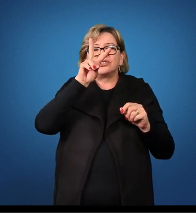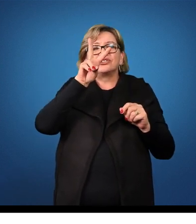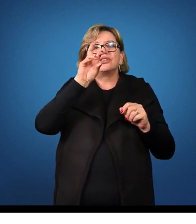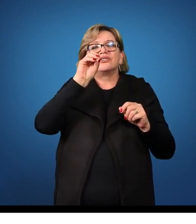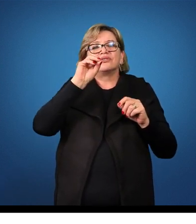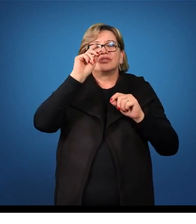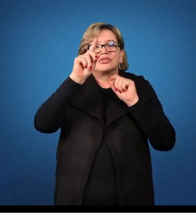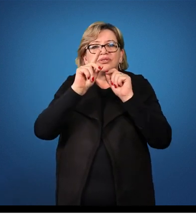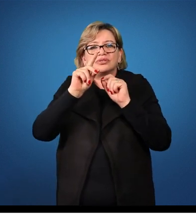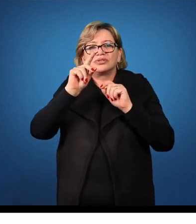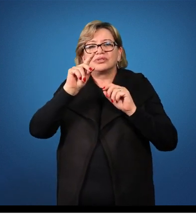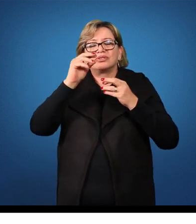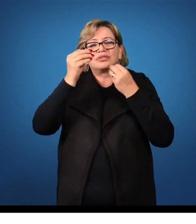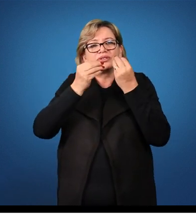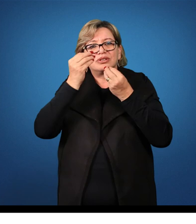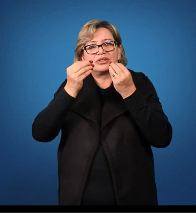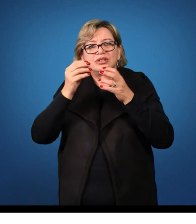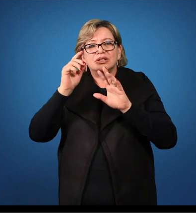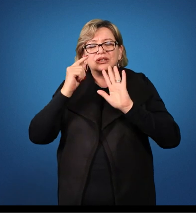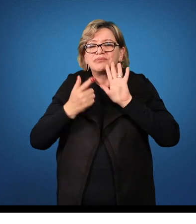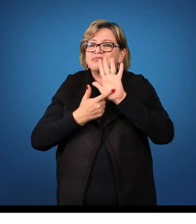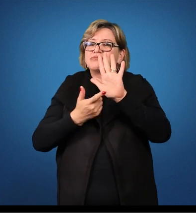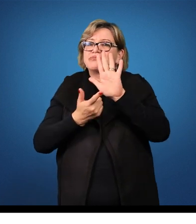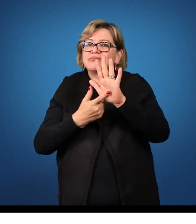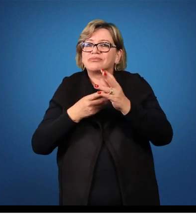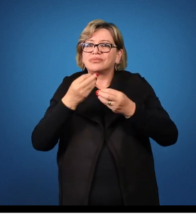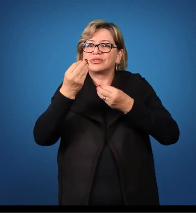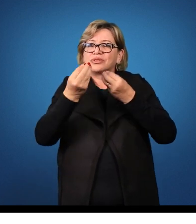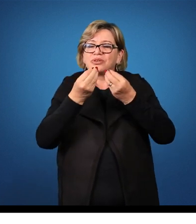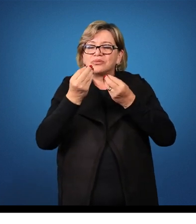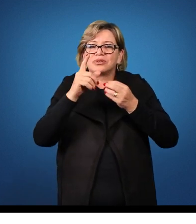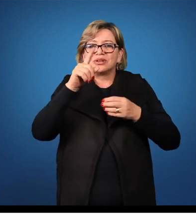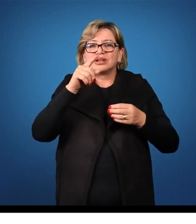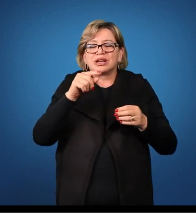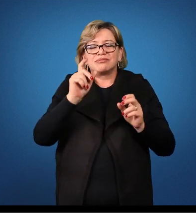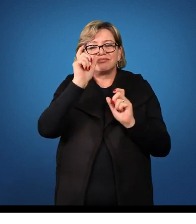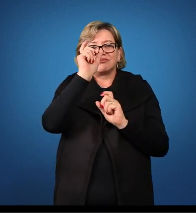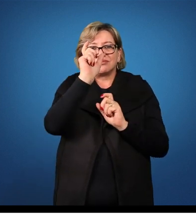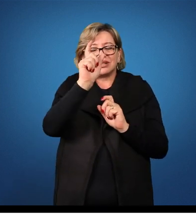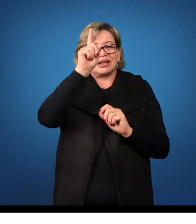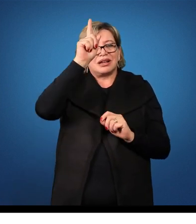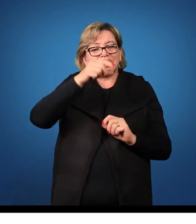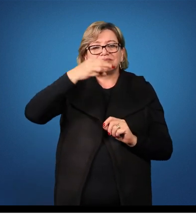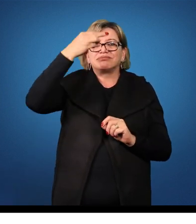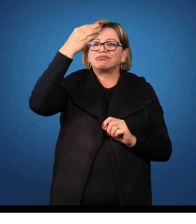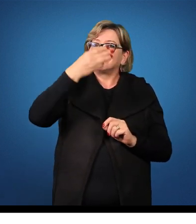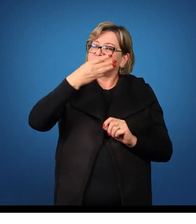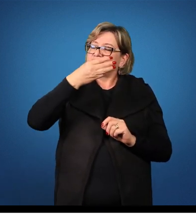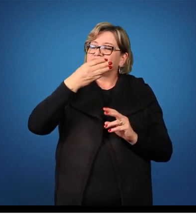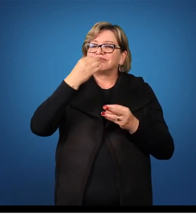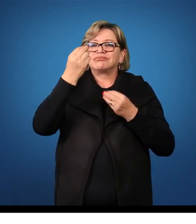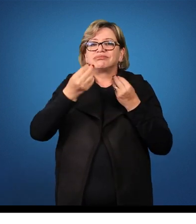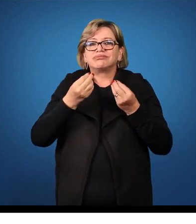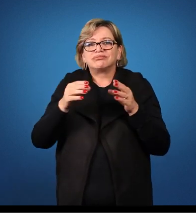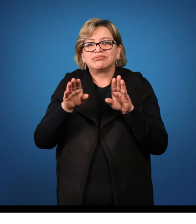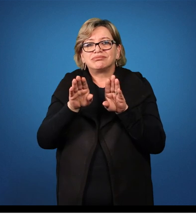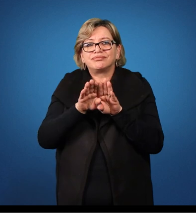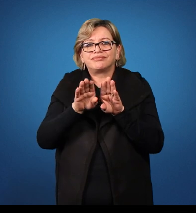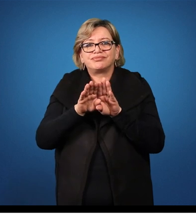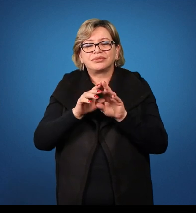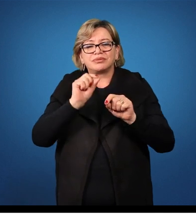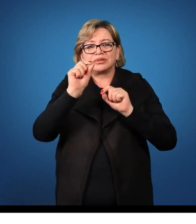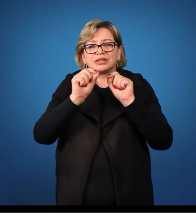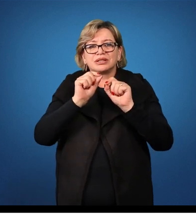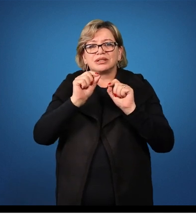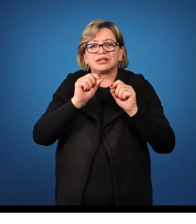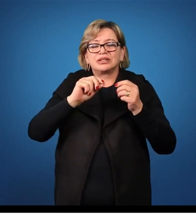terminação em IS, que está informando o aluno de que a palavra em questão pertence à terceira declinação e que